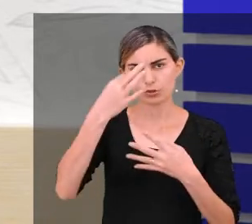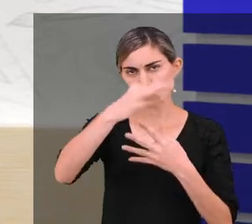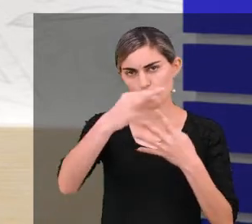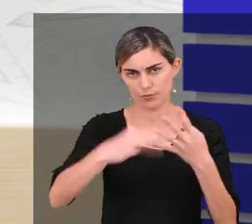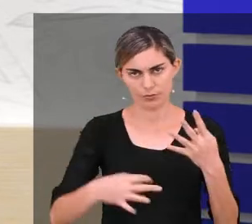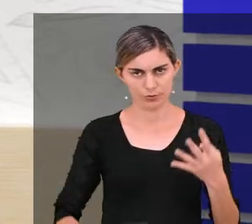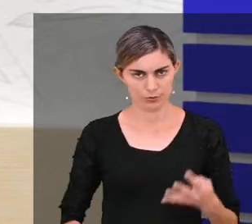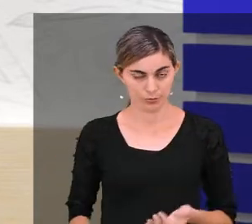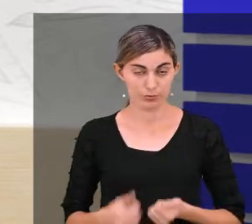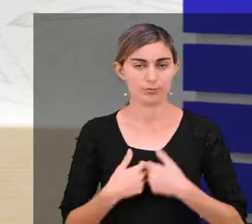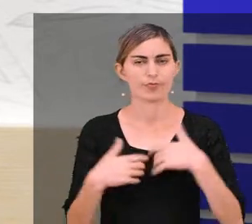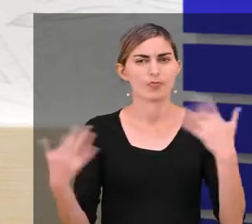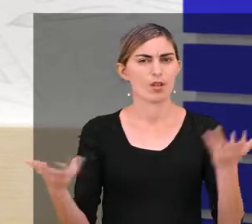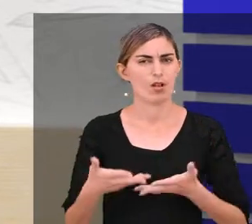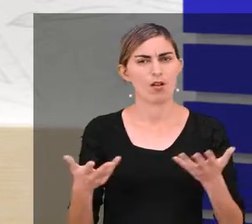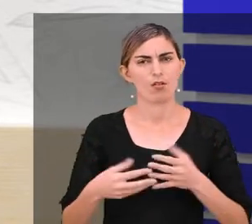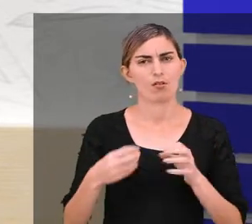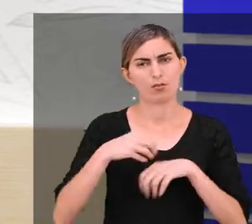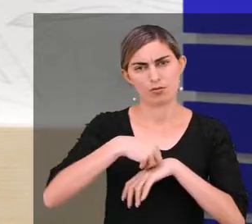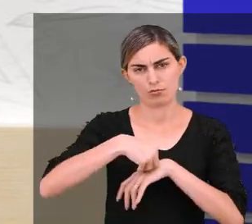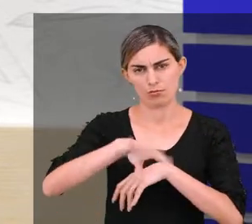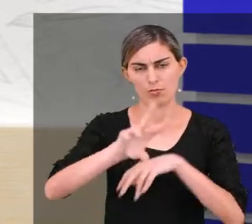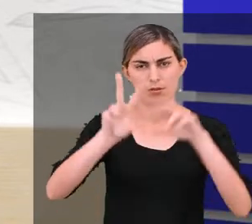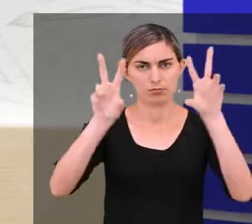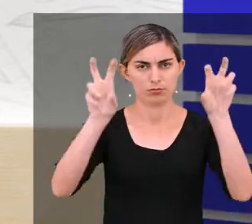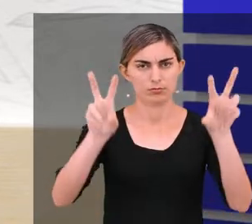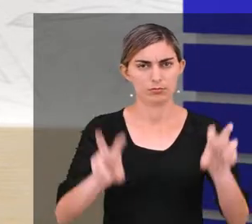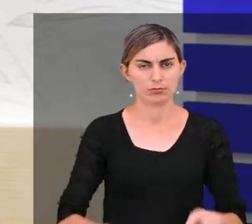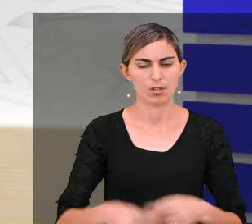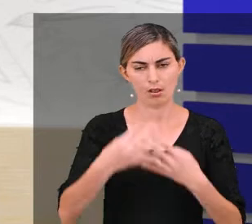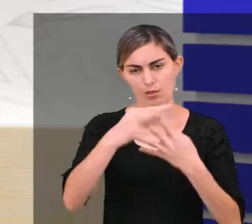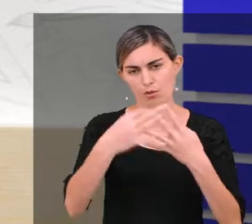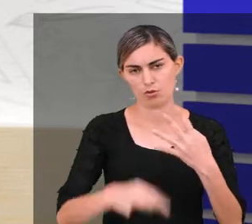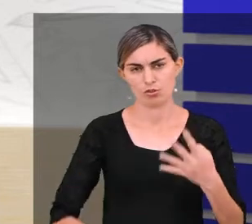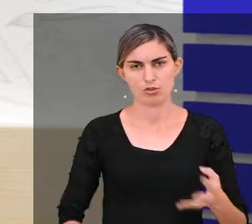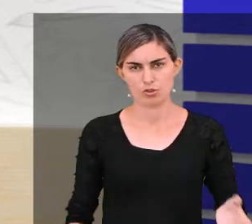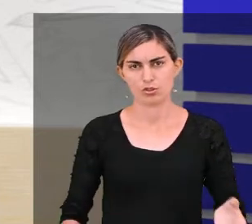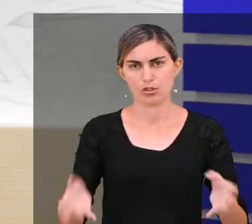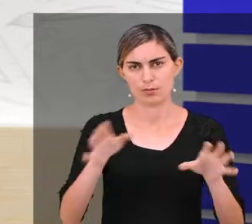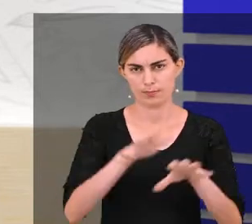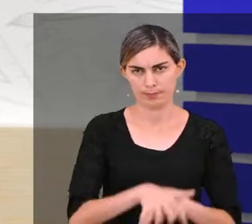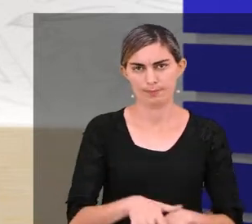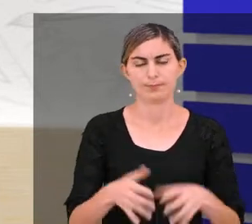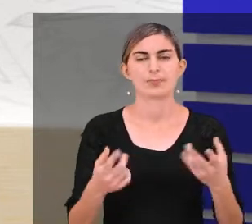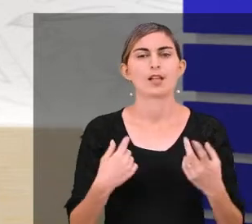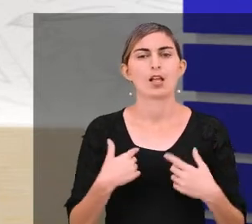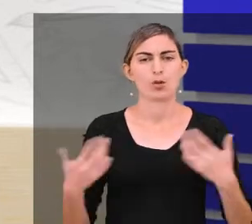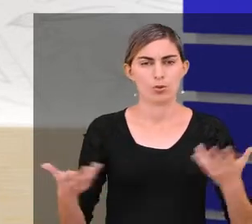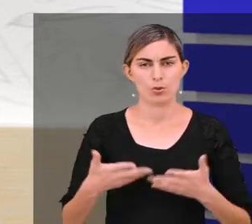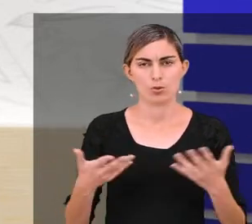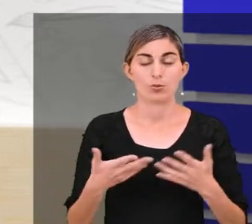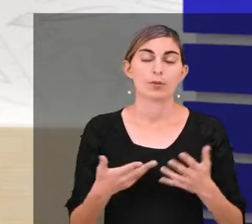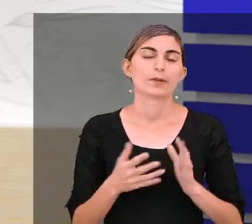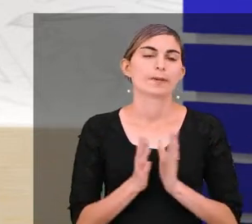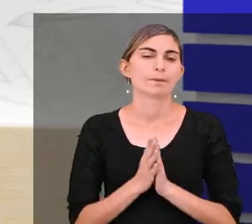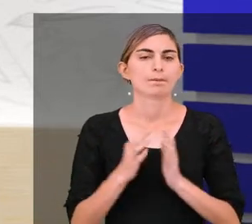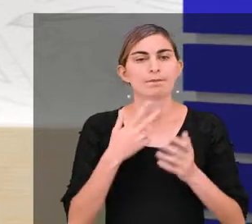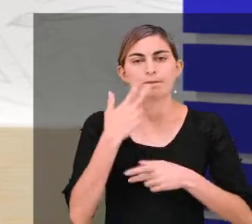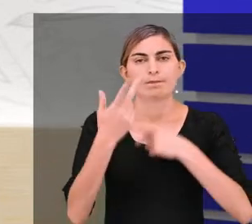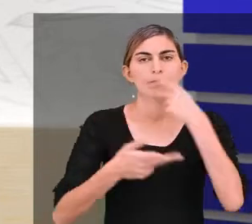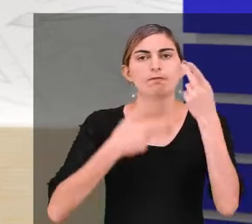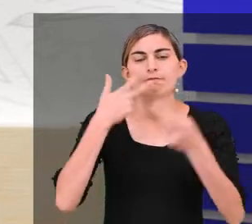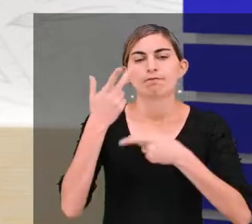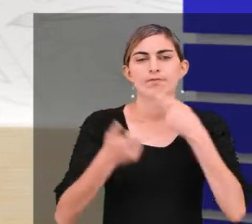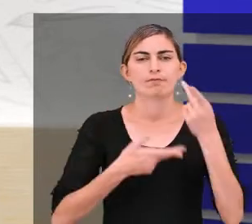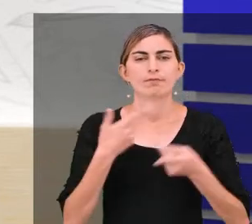Logística. Agora que já foi abordado o conteúdo sobre logística integrada, chegou o momento de